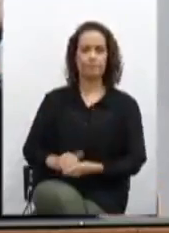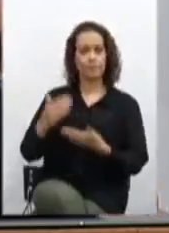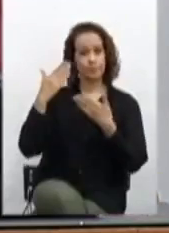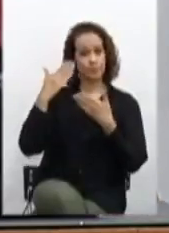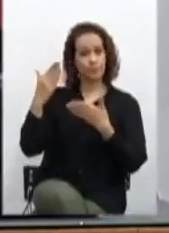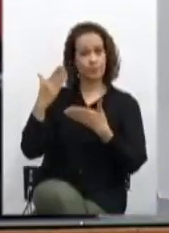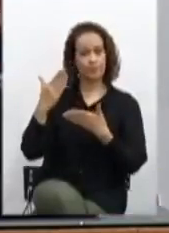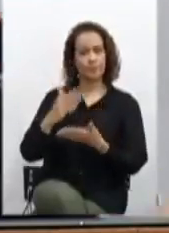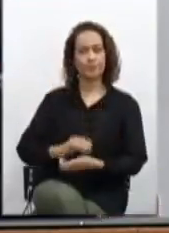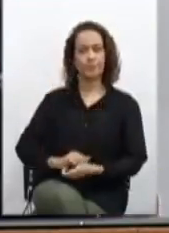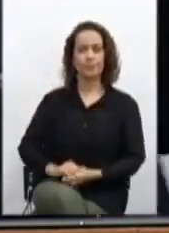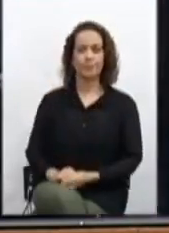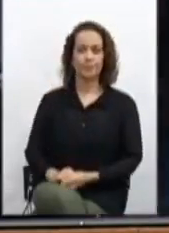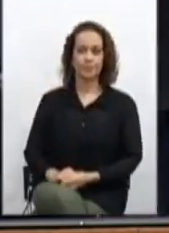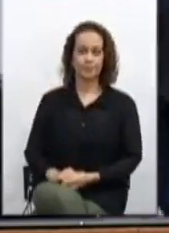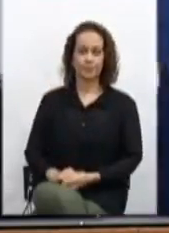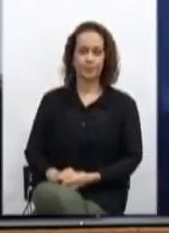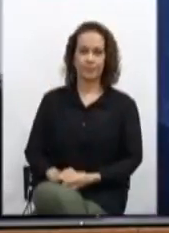Está bom.